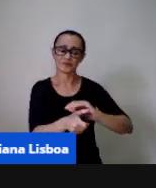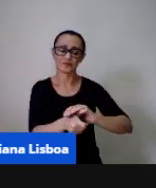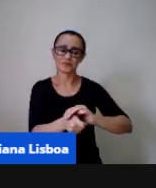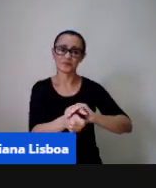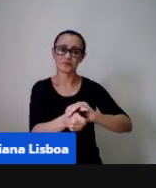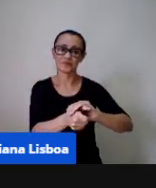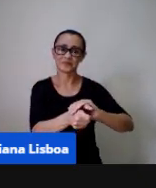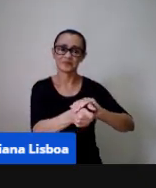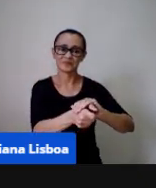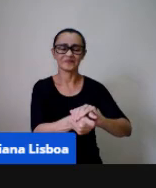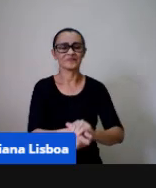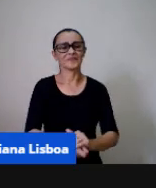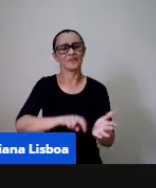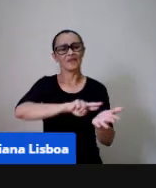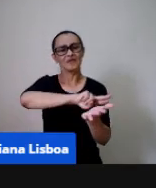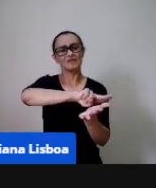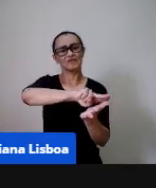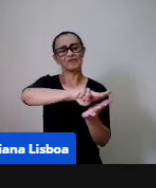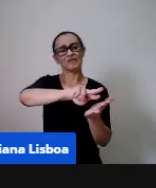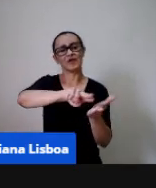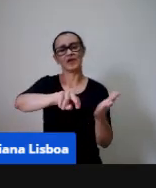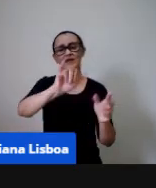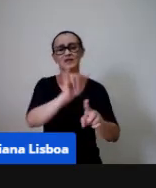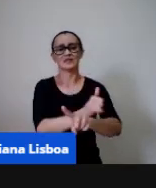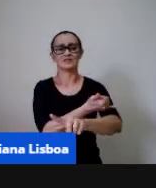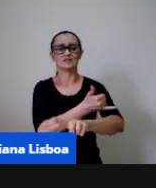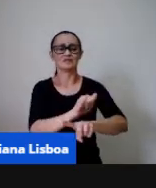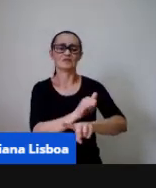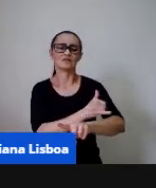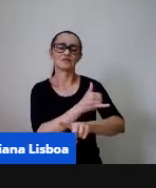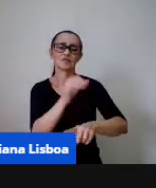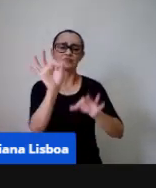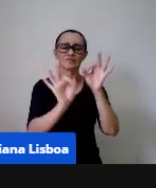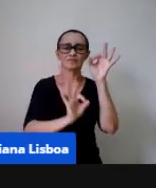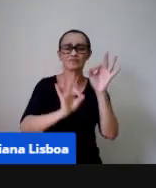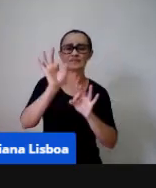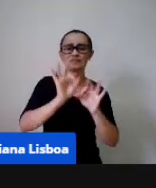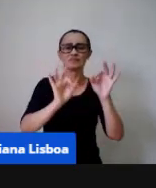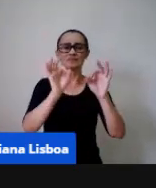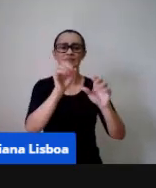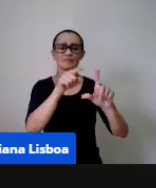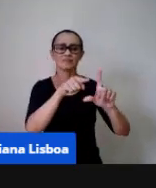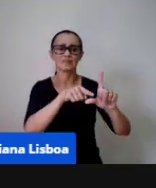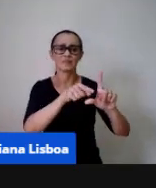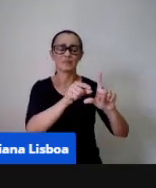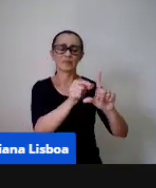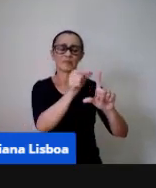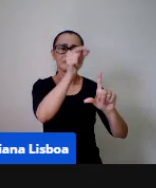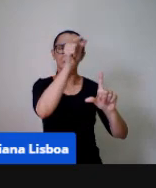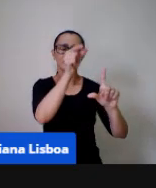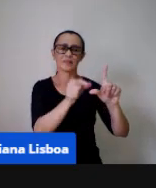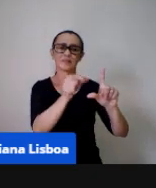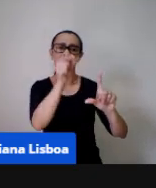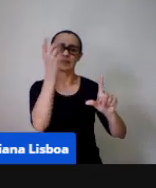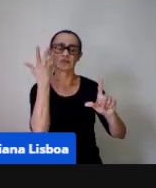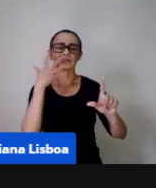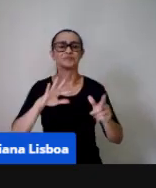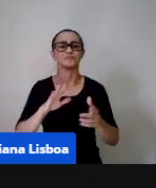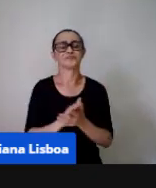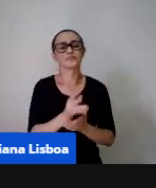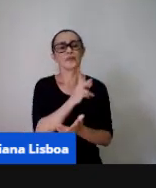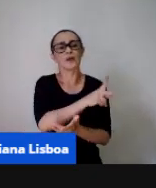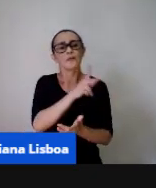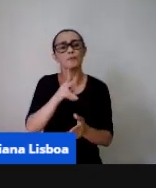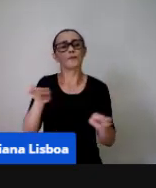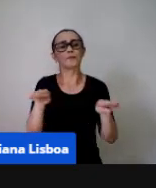então diversas formas de trabalhar e construir gráficos com a criança aí essa professora ela foi mais além depois ela